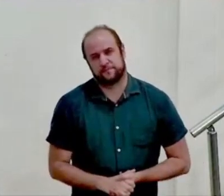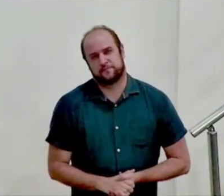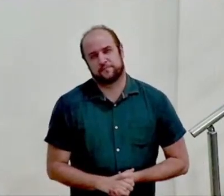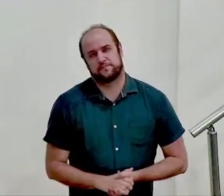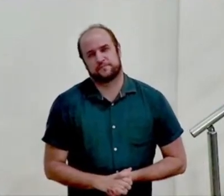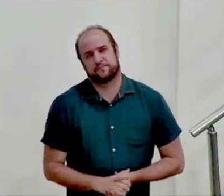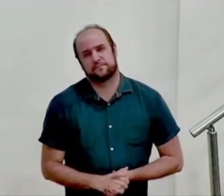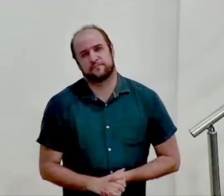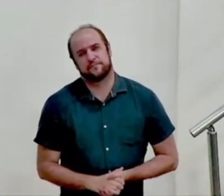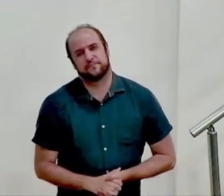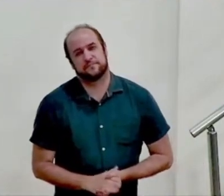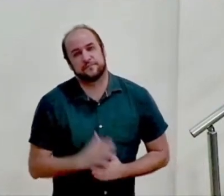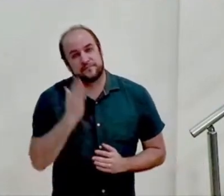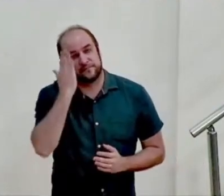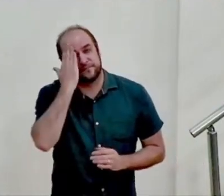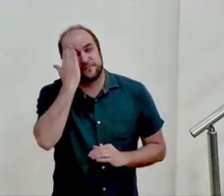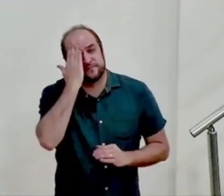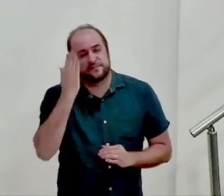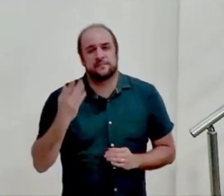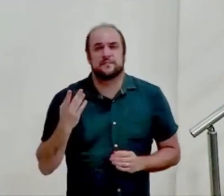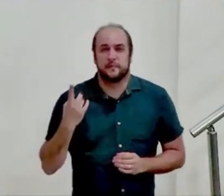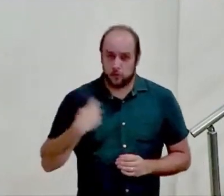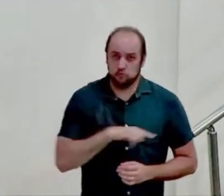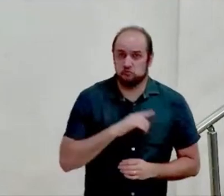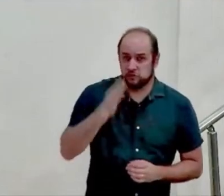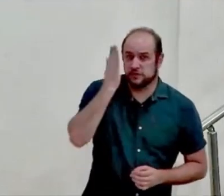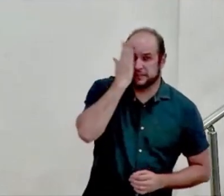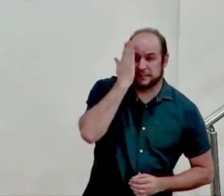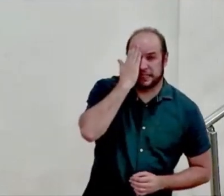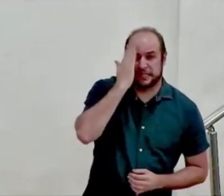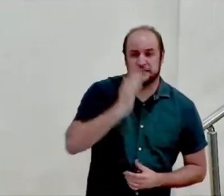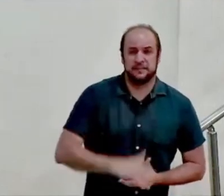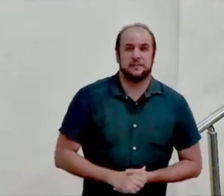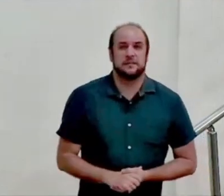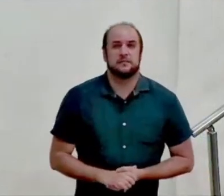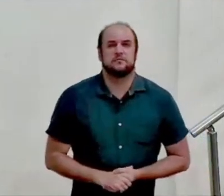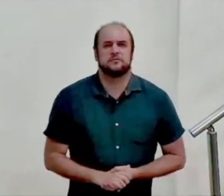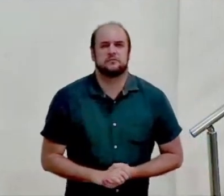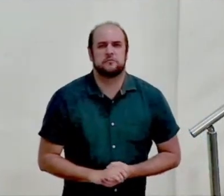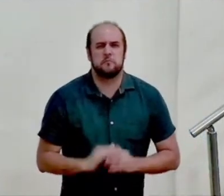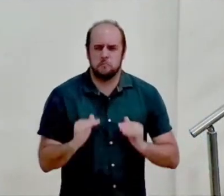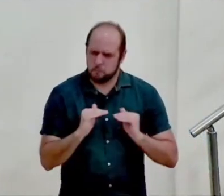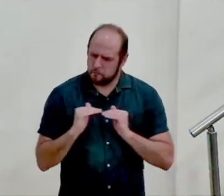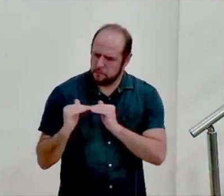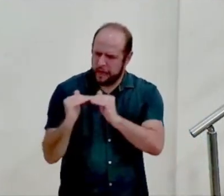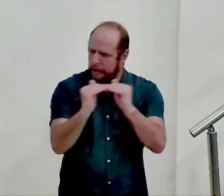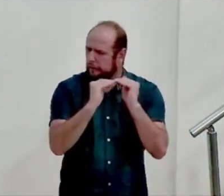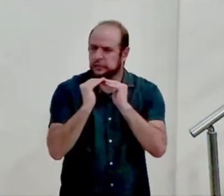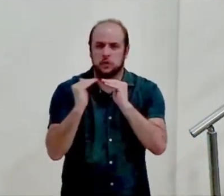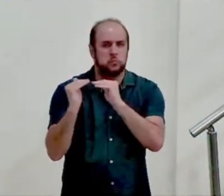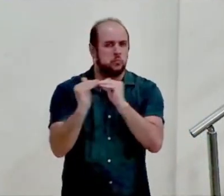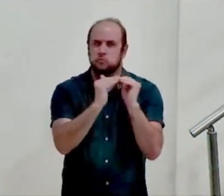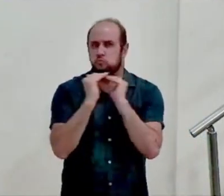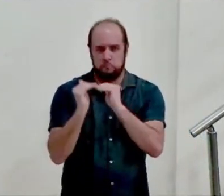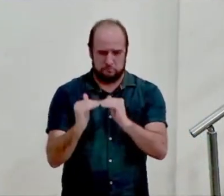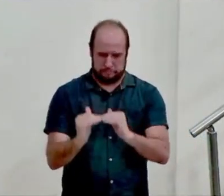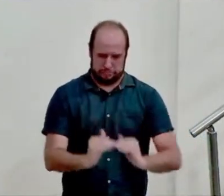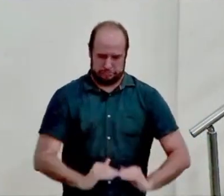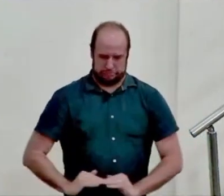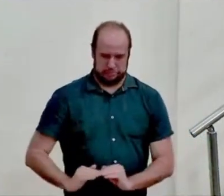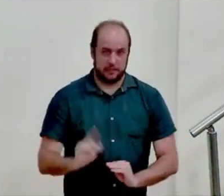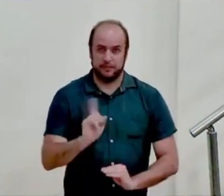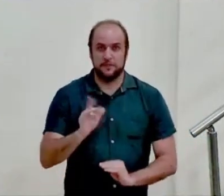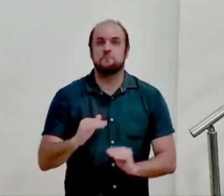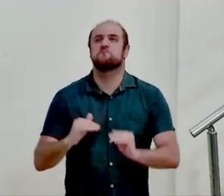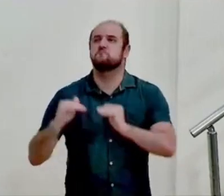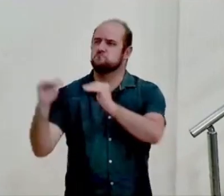sabemos nós sabemos meus irmãos que o padrão não é um padrão baixo mas é um padrão